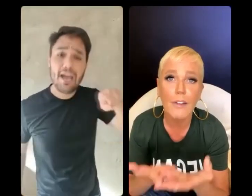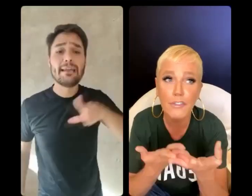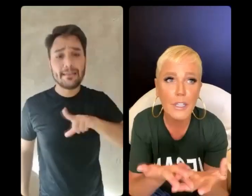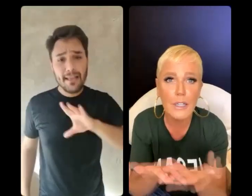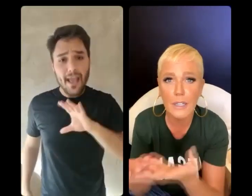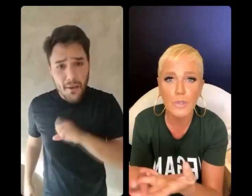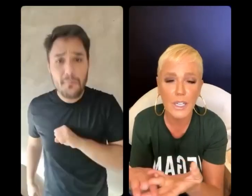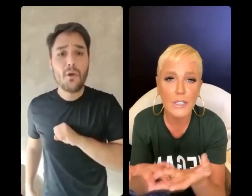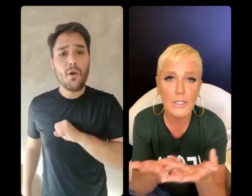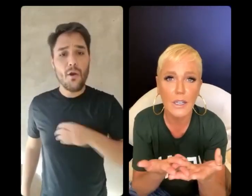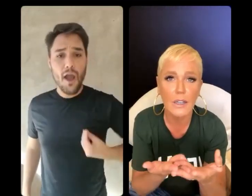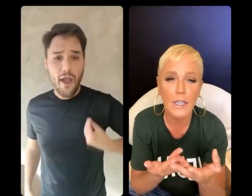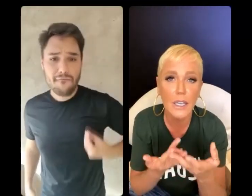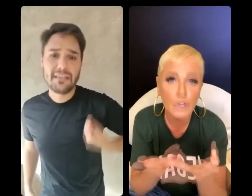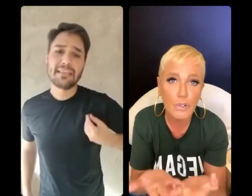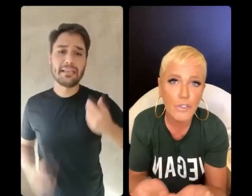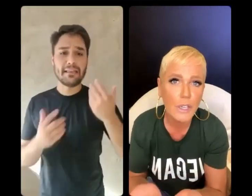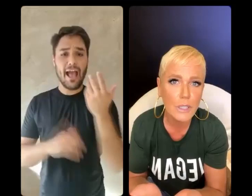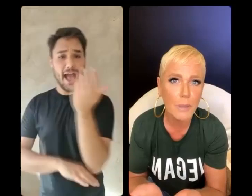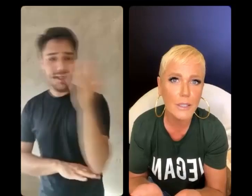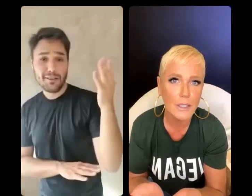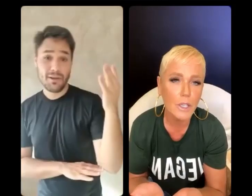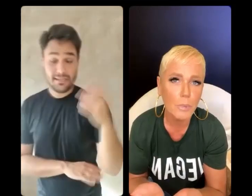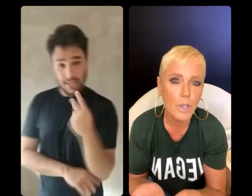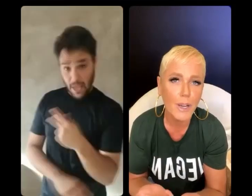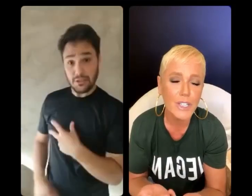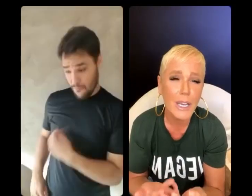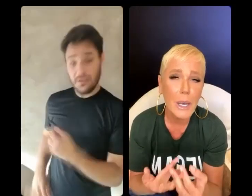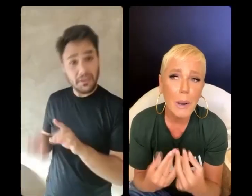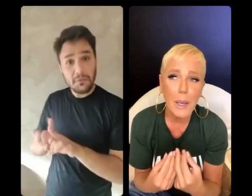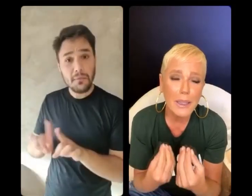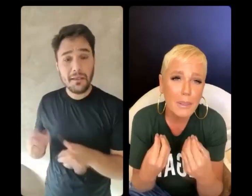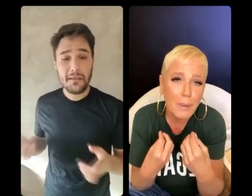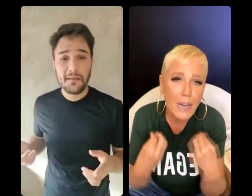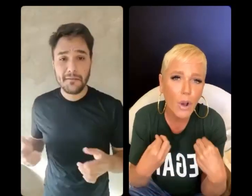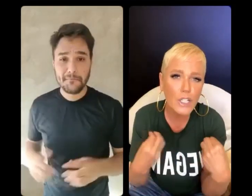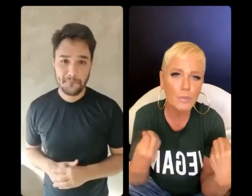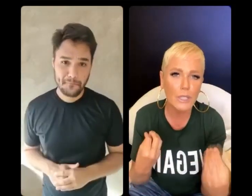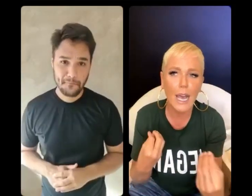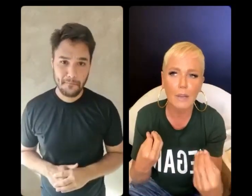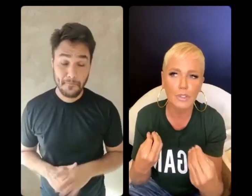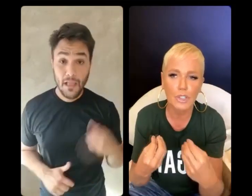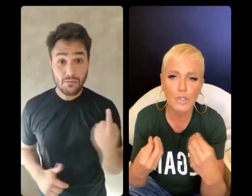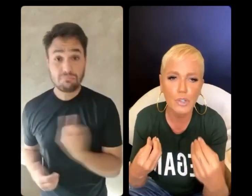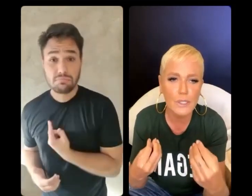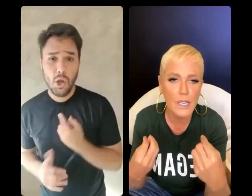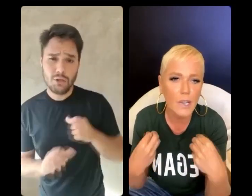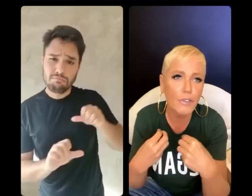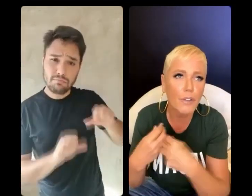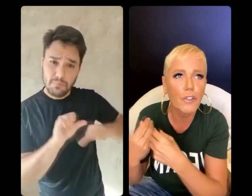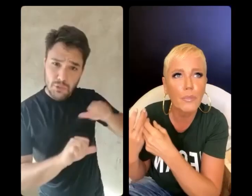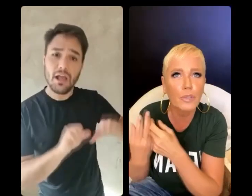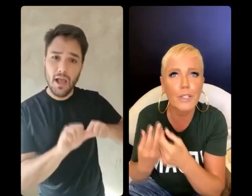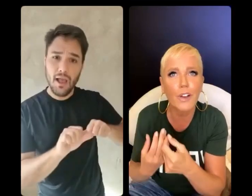vida, à natureza, e ao seu filho também, entendeu? Porque eu acho que para nós mudarmos, eu digo assim,